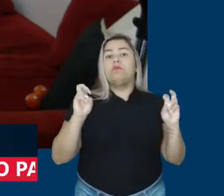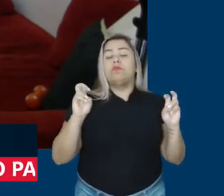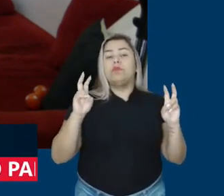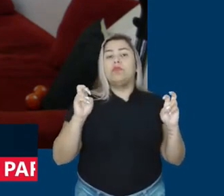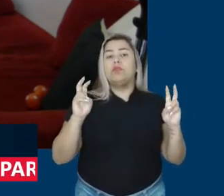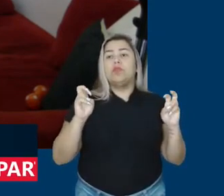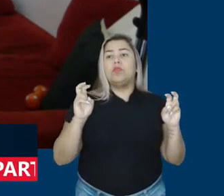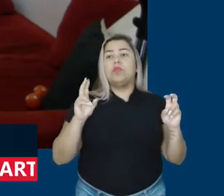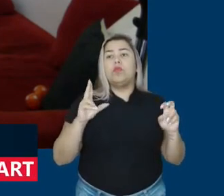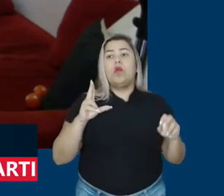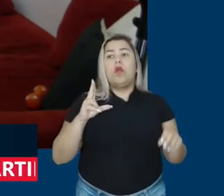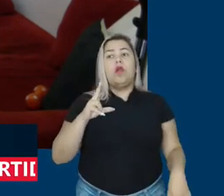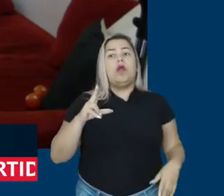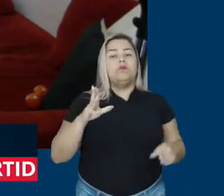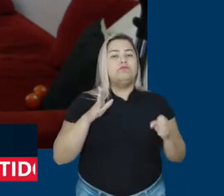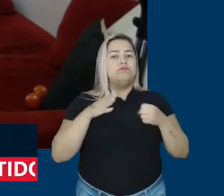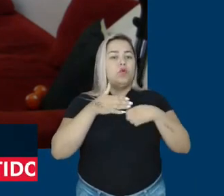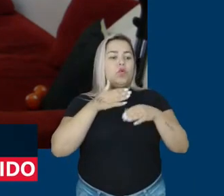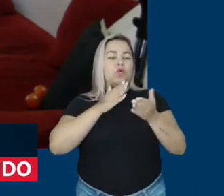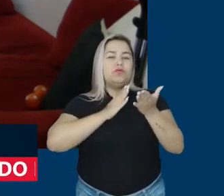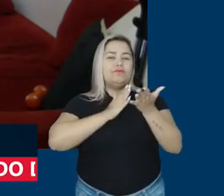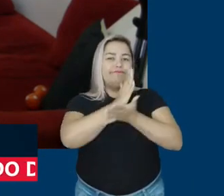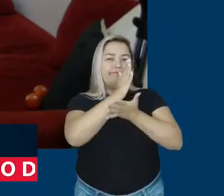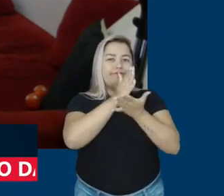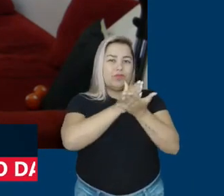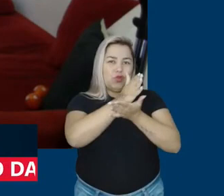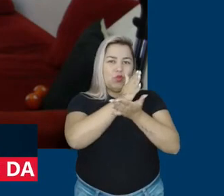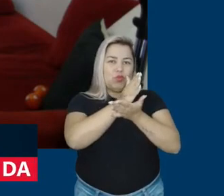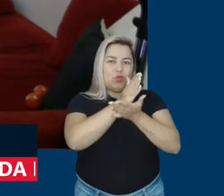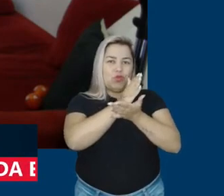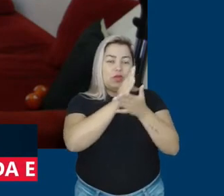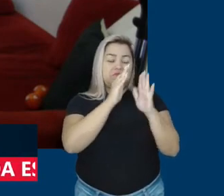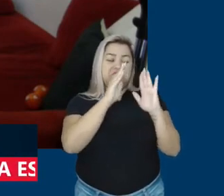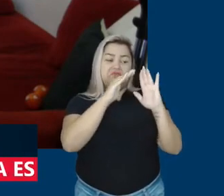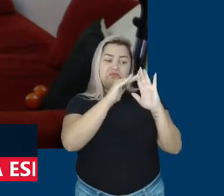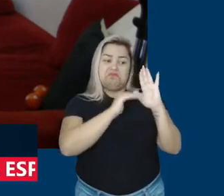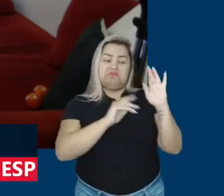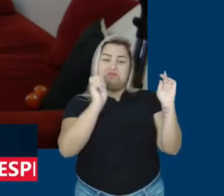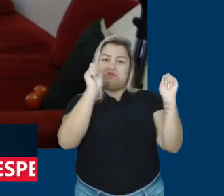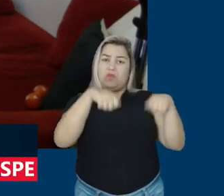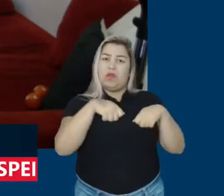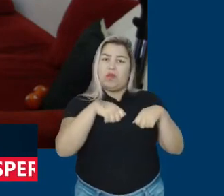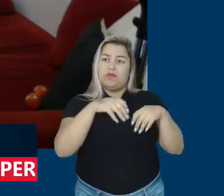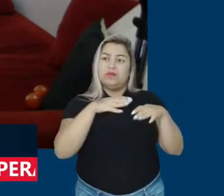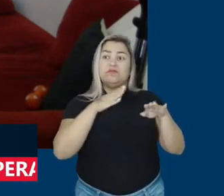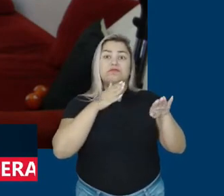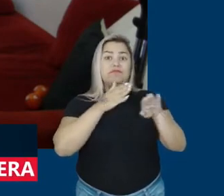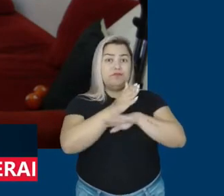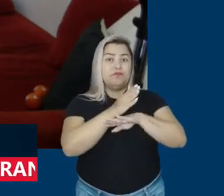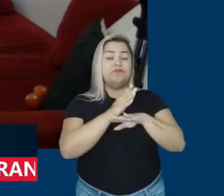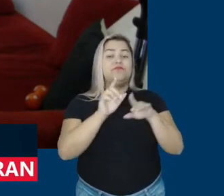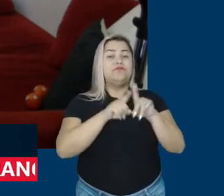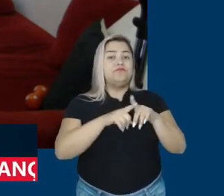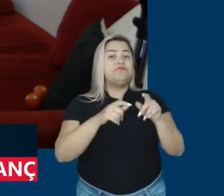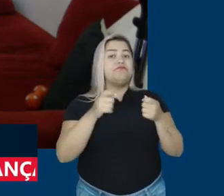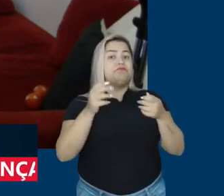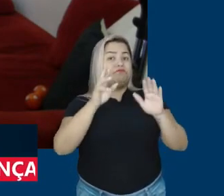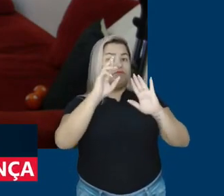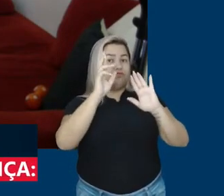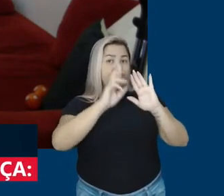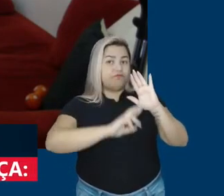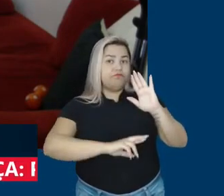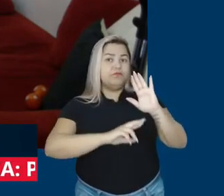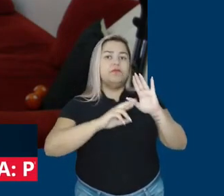privando o internauta de acessar conteúdos sobre a necessidade de aprovação de uma regulamentação da atividade